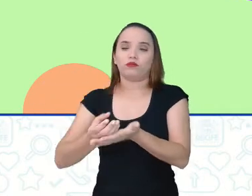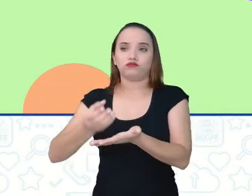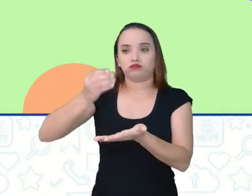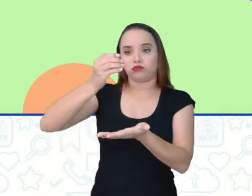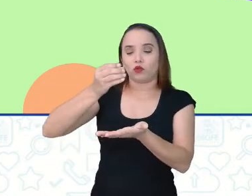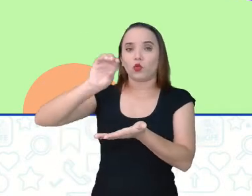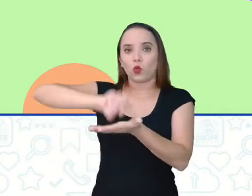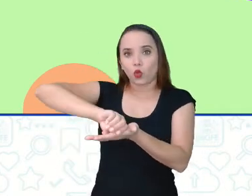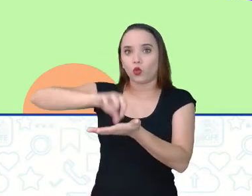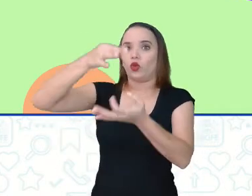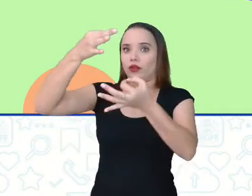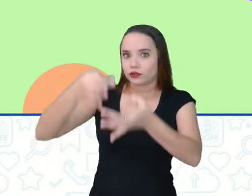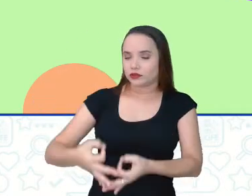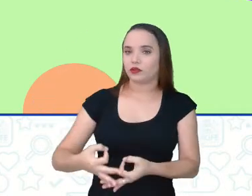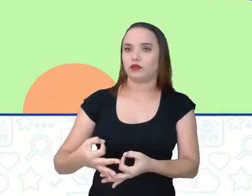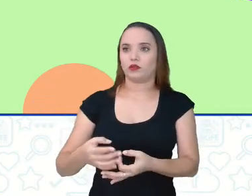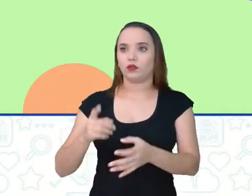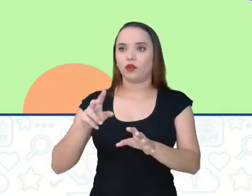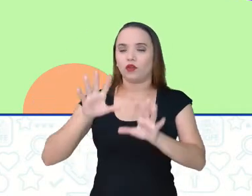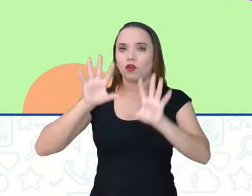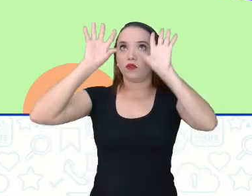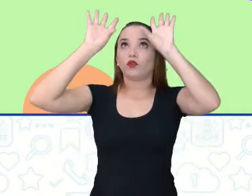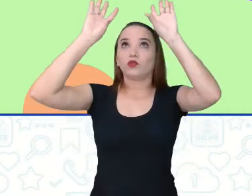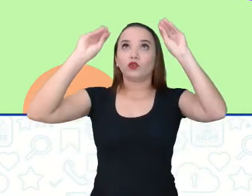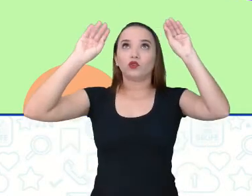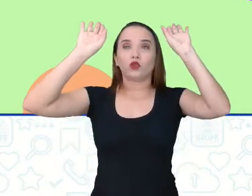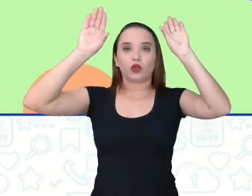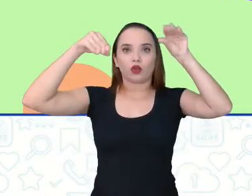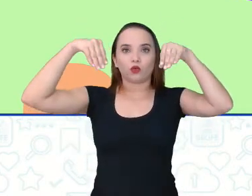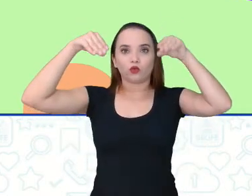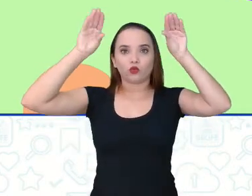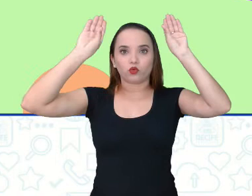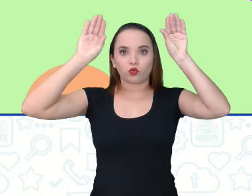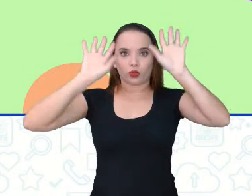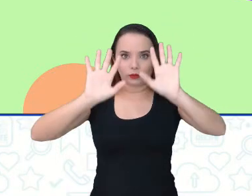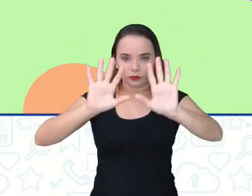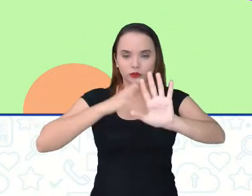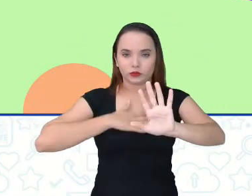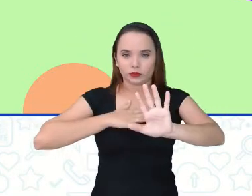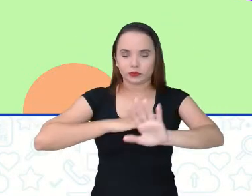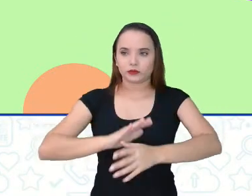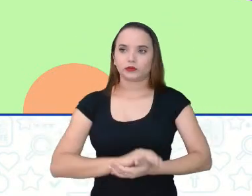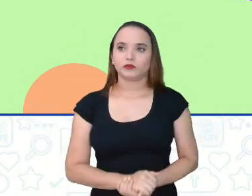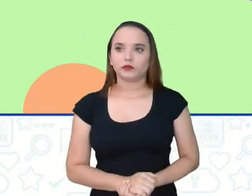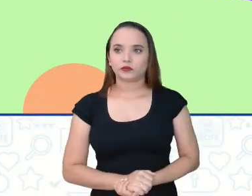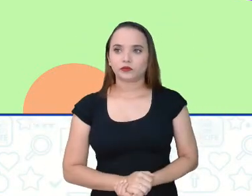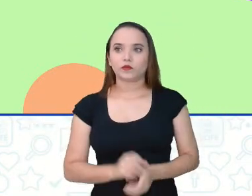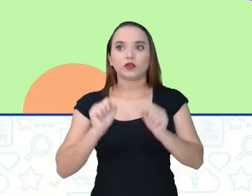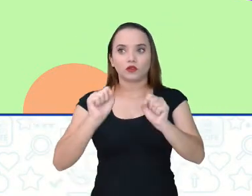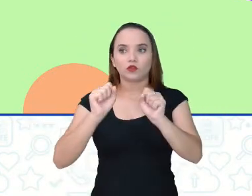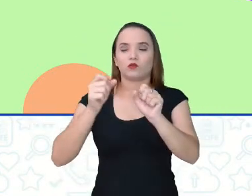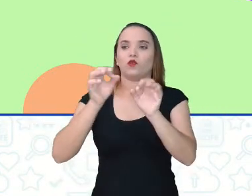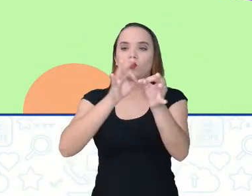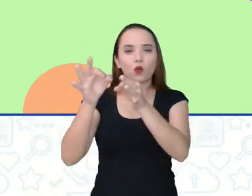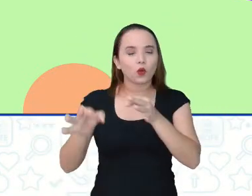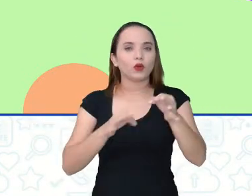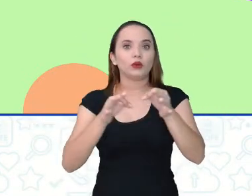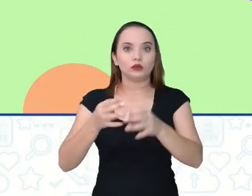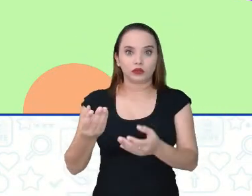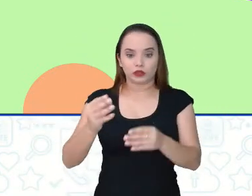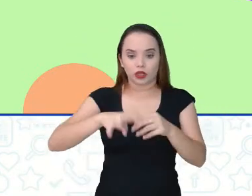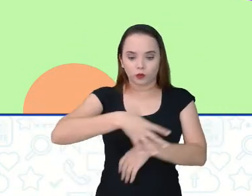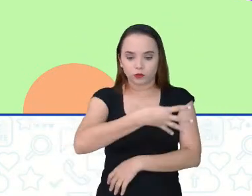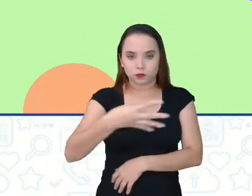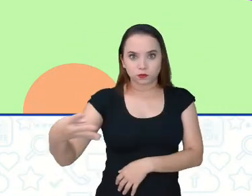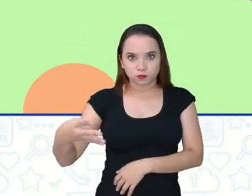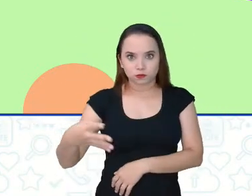vou desligar aqui, porque ele vai bater o vento. Vocês poderão preencher o jogo da velha. Então, ó, o copo tem que